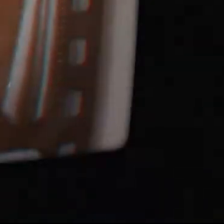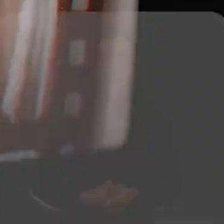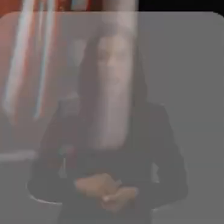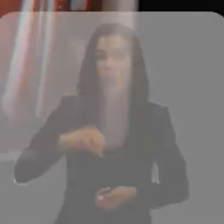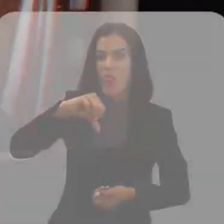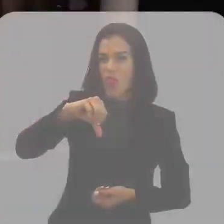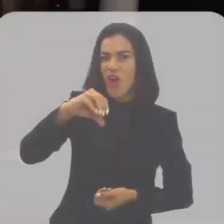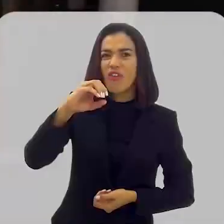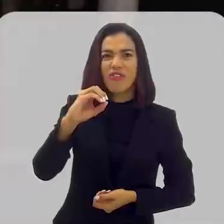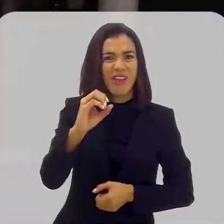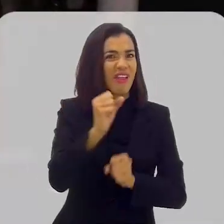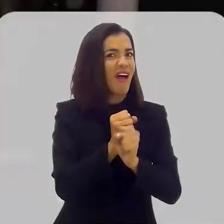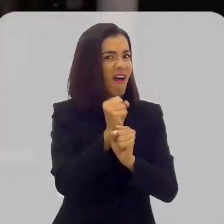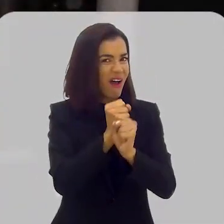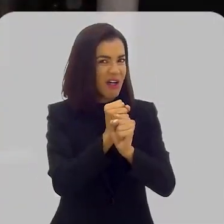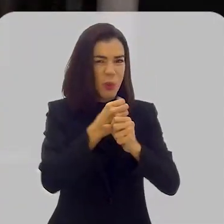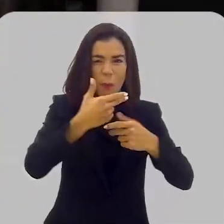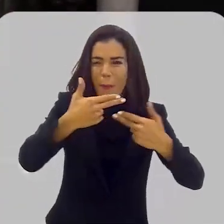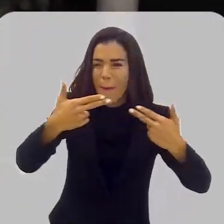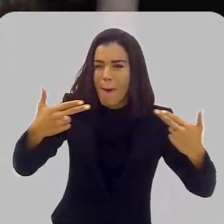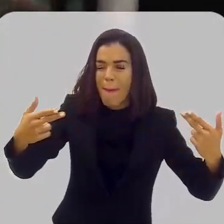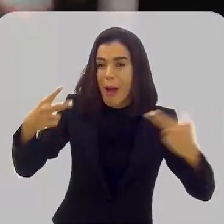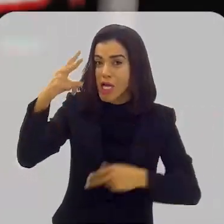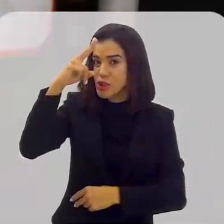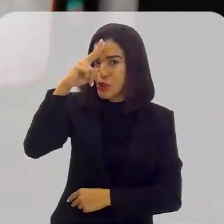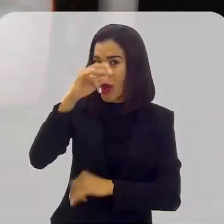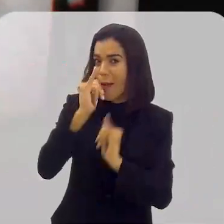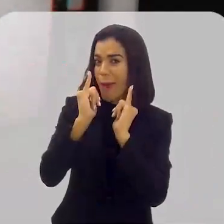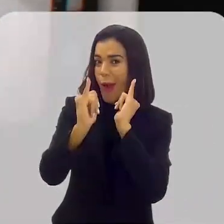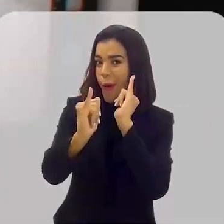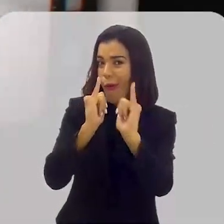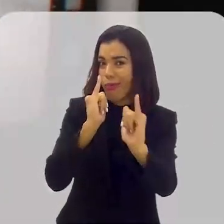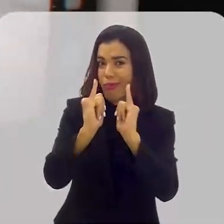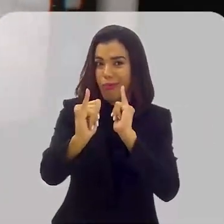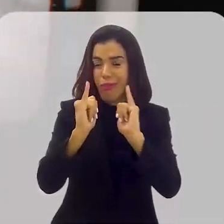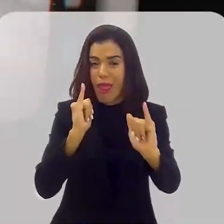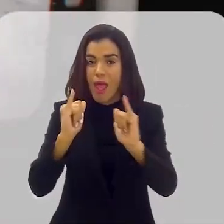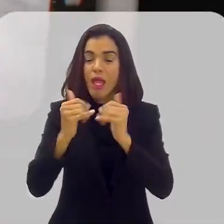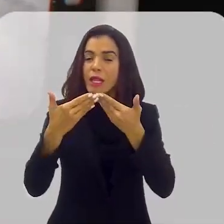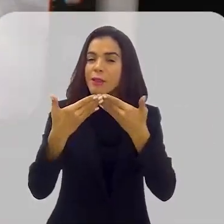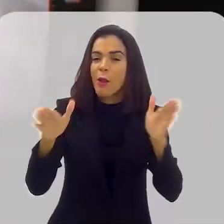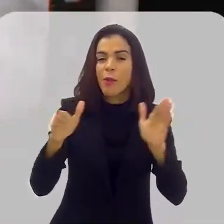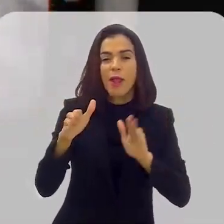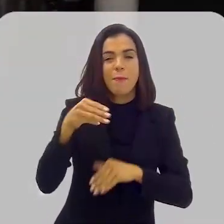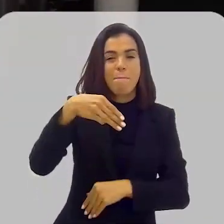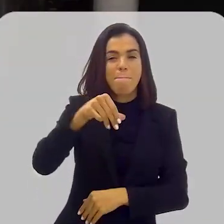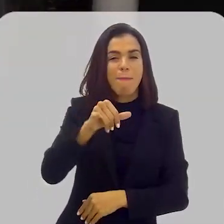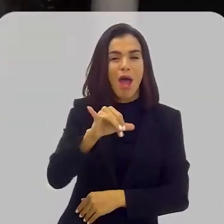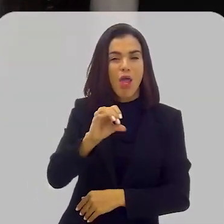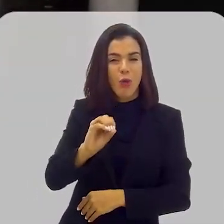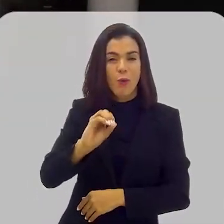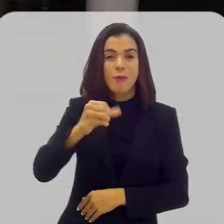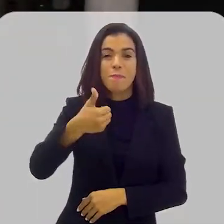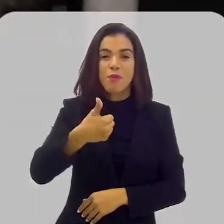Um nonagenário com muitas histórias para contar. A inaugurada em maio de 1926,